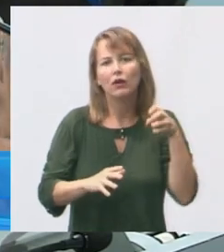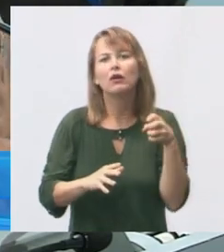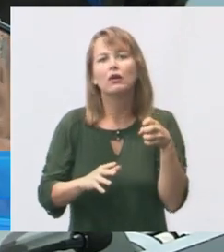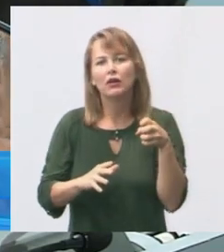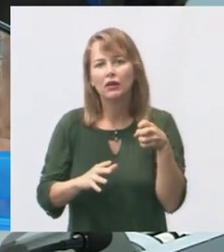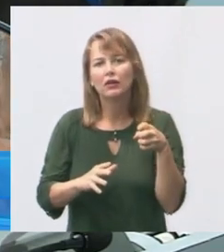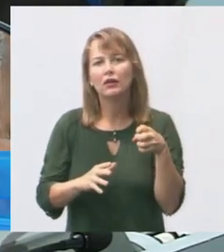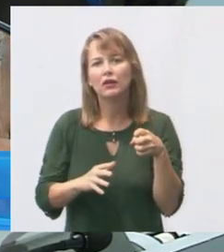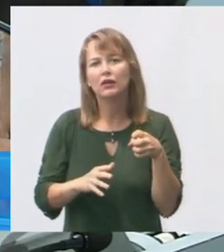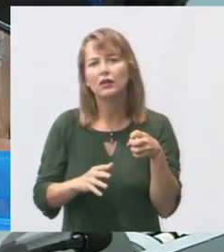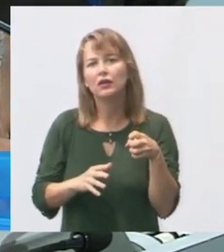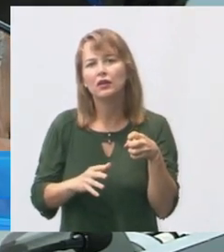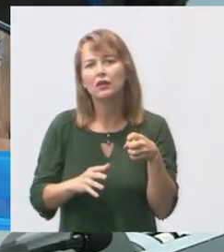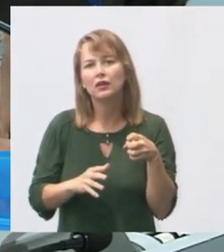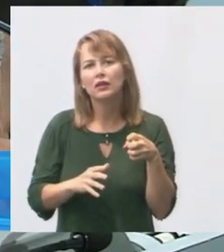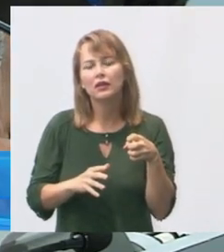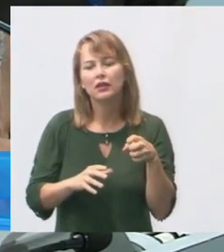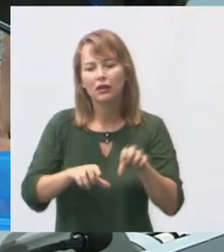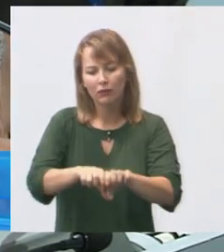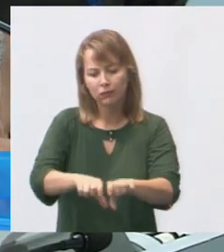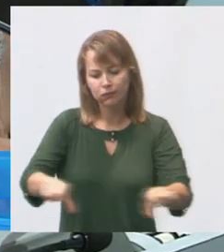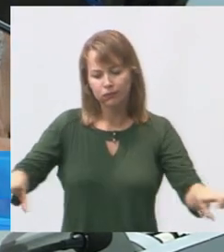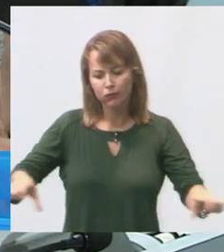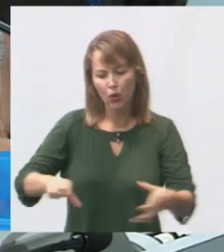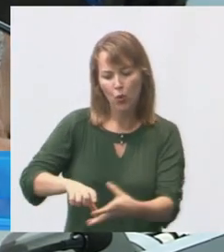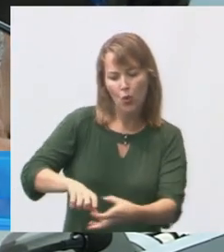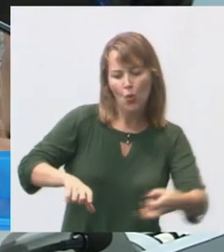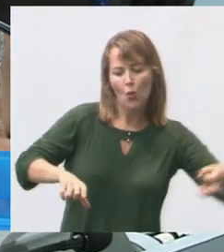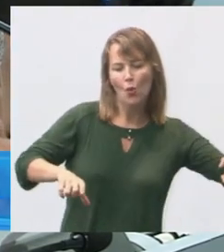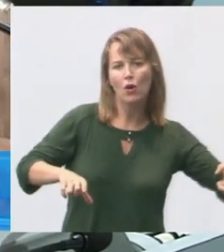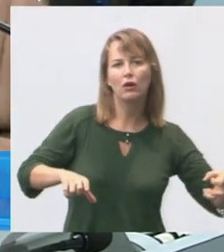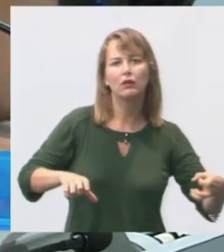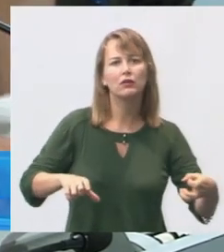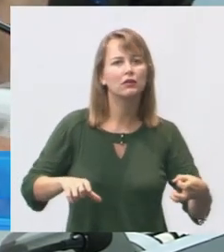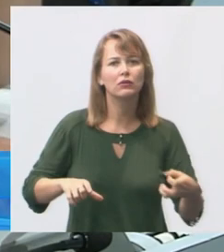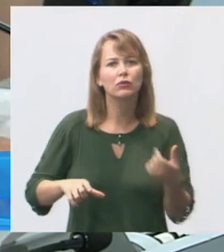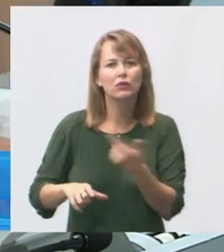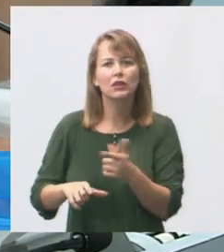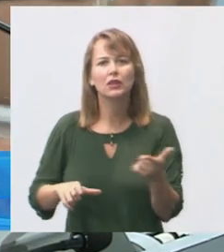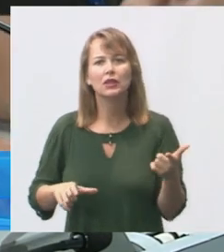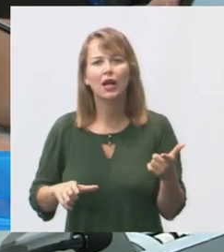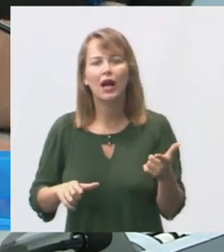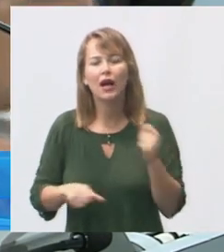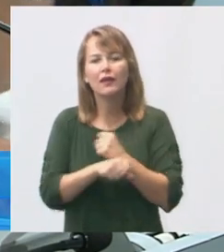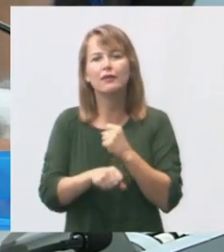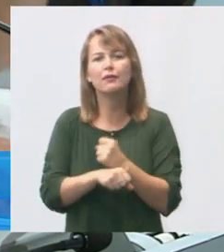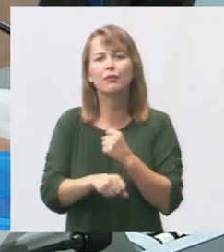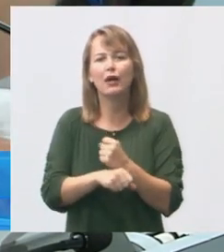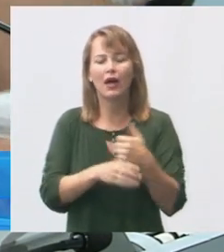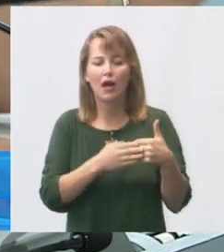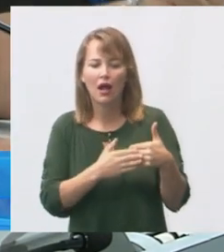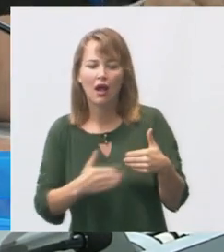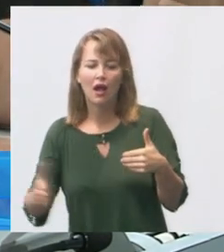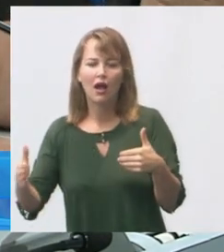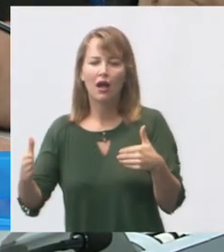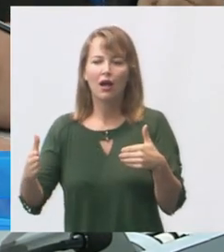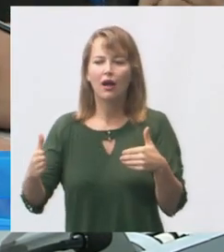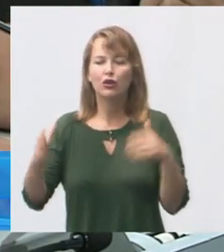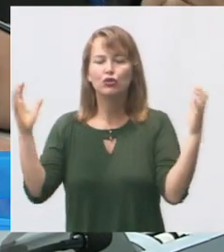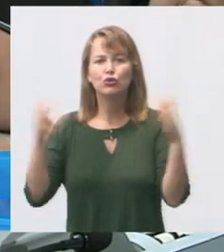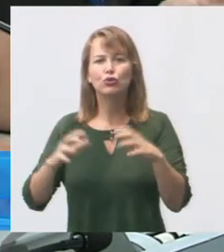alguma manilha entupida nas comunidades e fica esperando o período da chuva pra acontecer uma desgraça